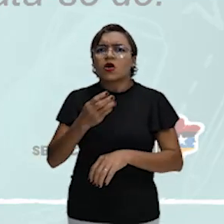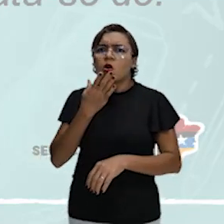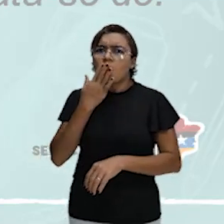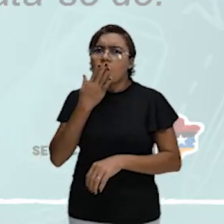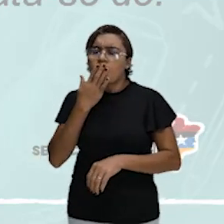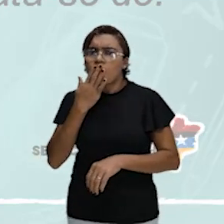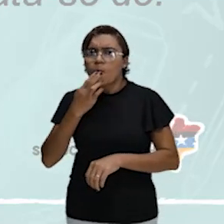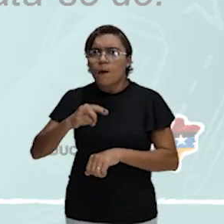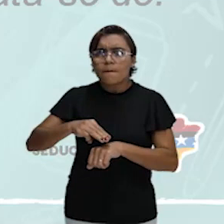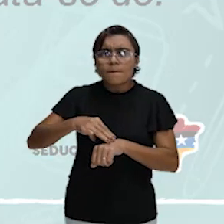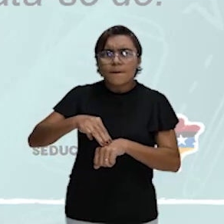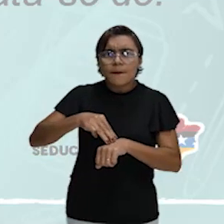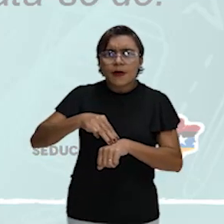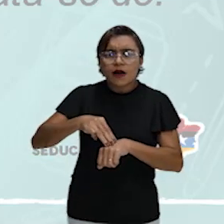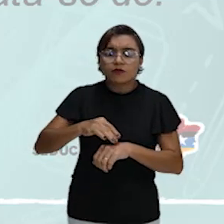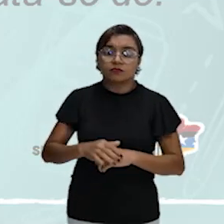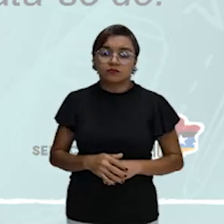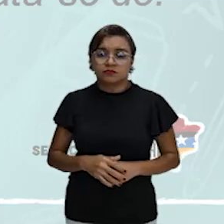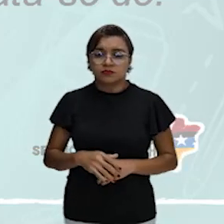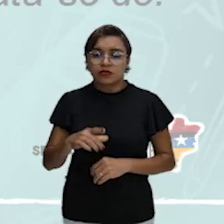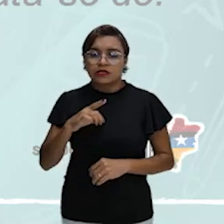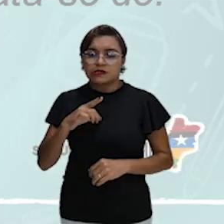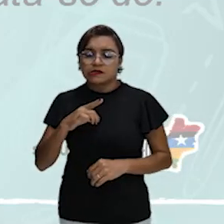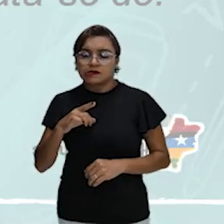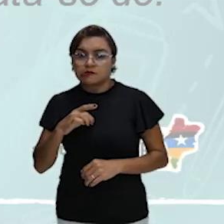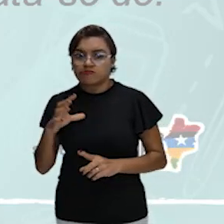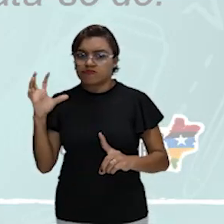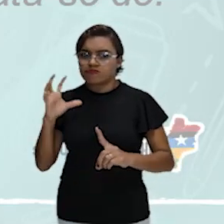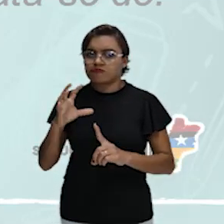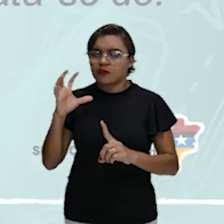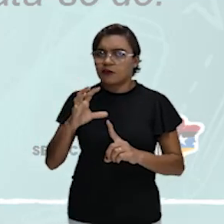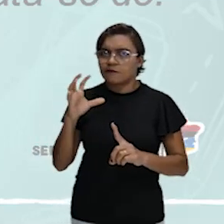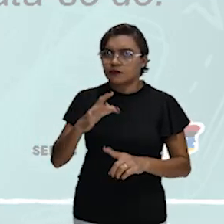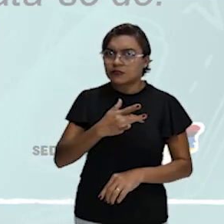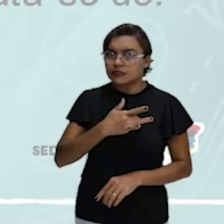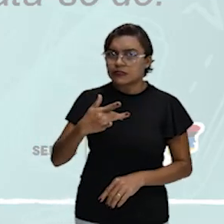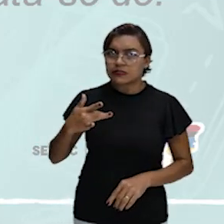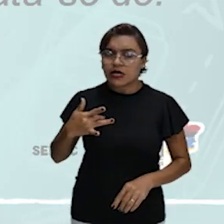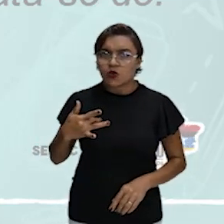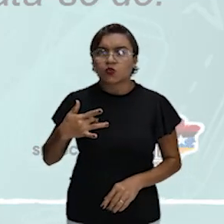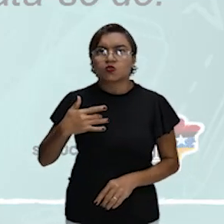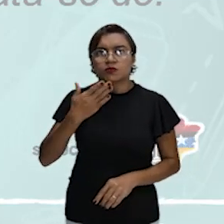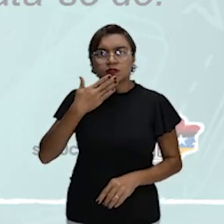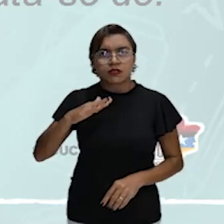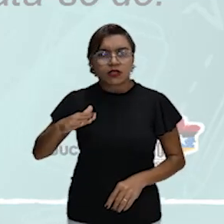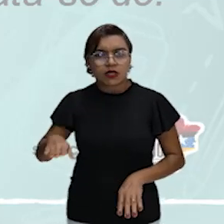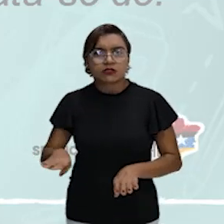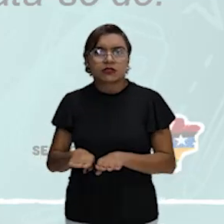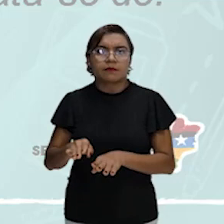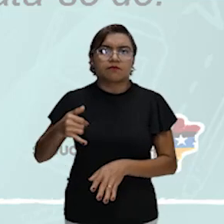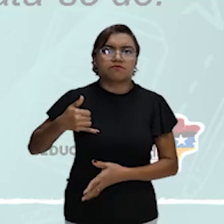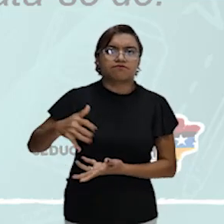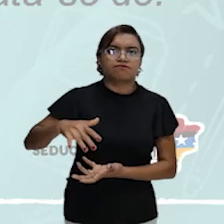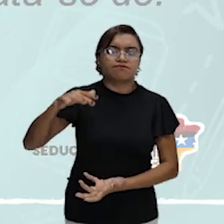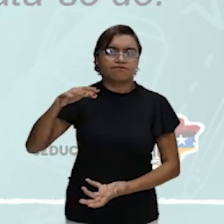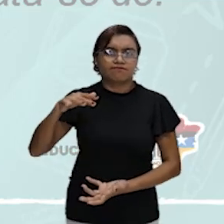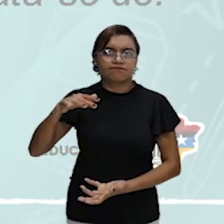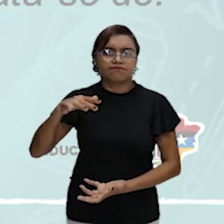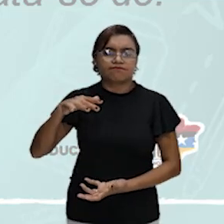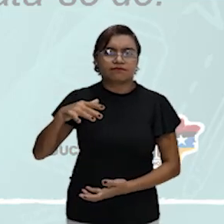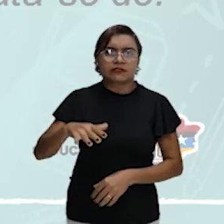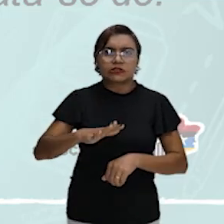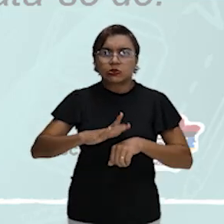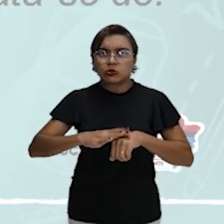a saúde, principalmente de crianças e de idosos, provocando, entre outras, doenças respiratórias e